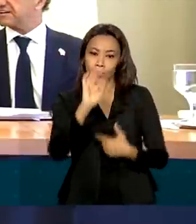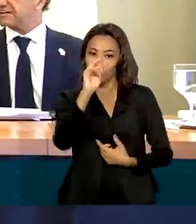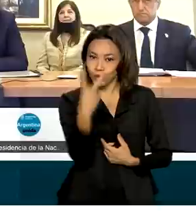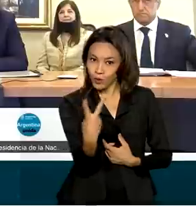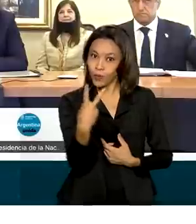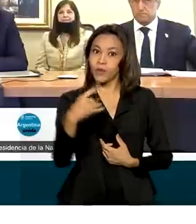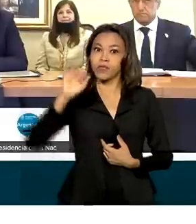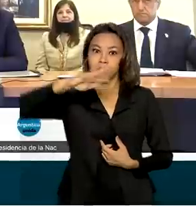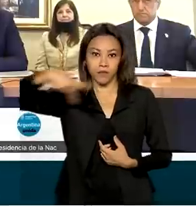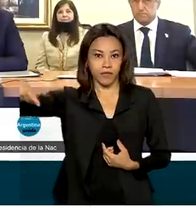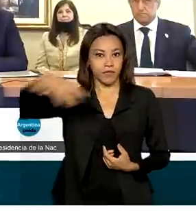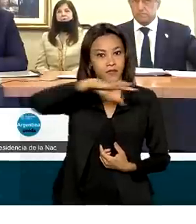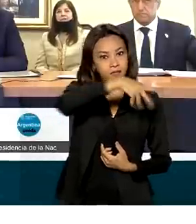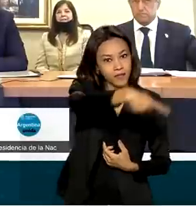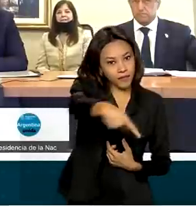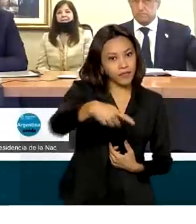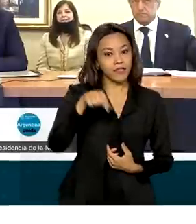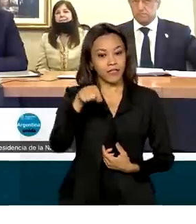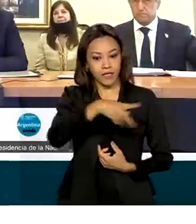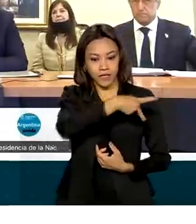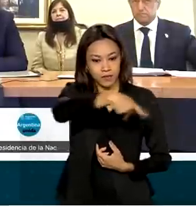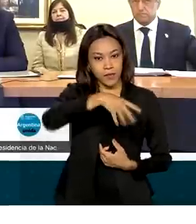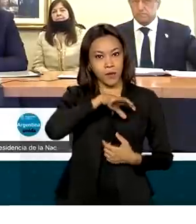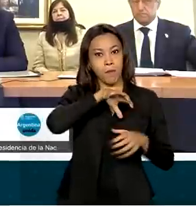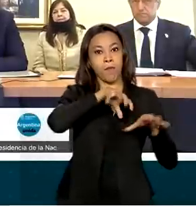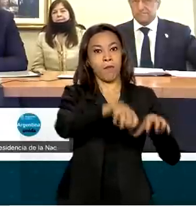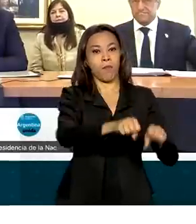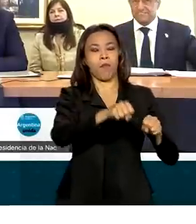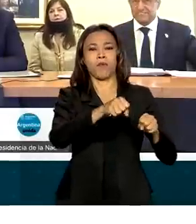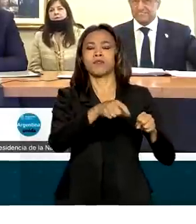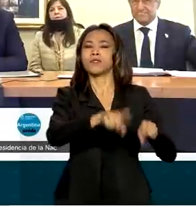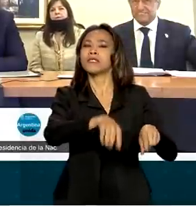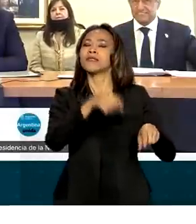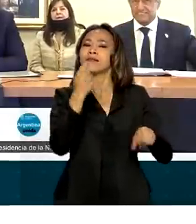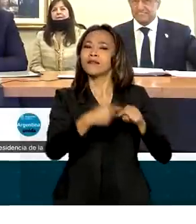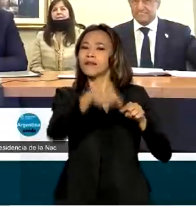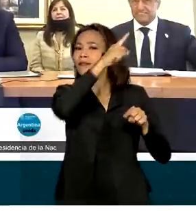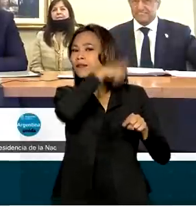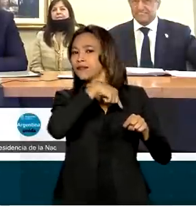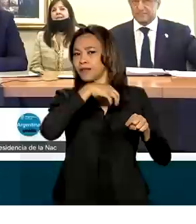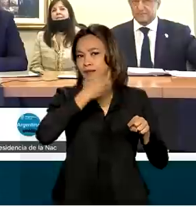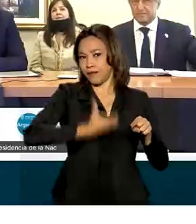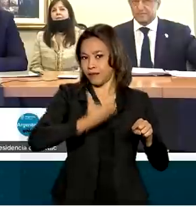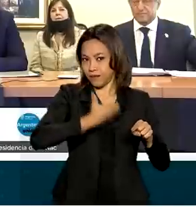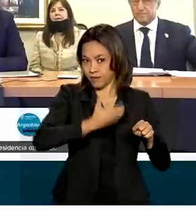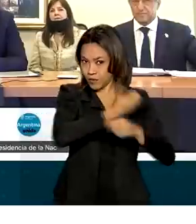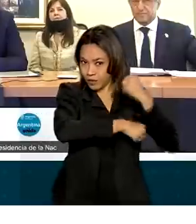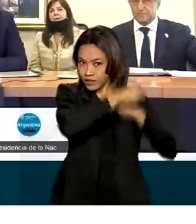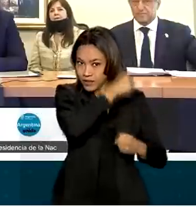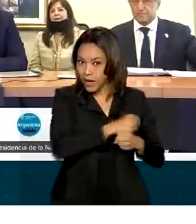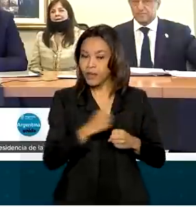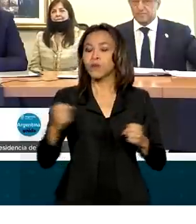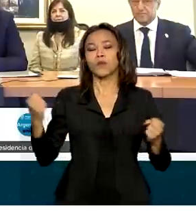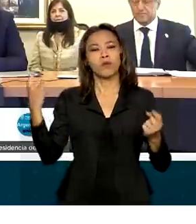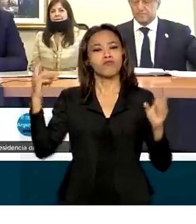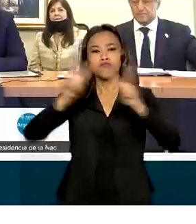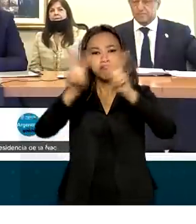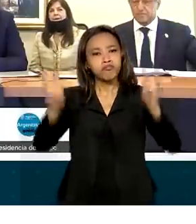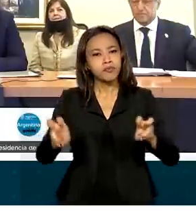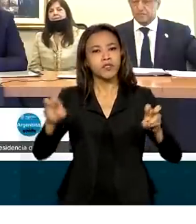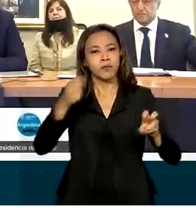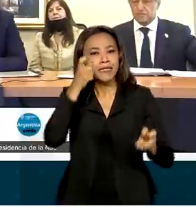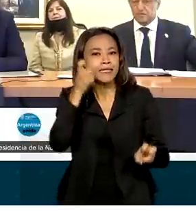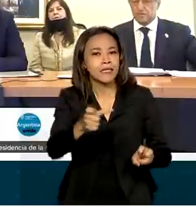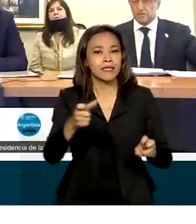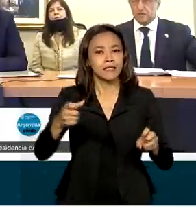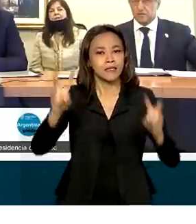argentino Alberto Fernandes, que tomou posse em dezembro do ano passado. Eles conversaram sobre a agenda de interesse entre os países. A